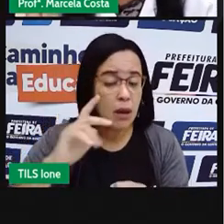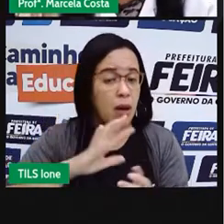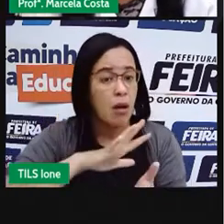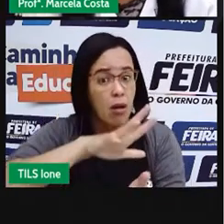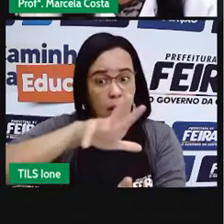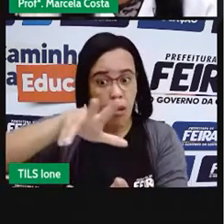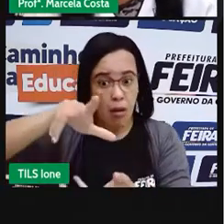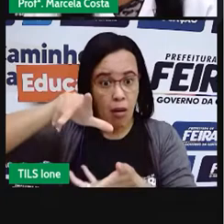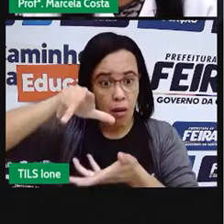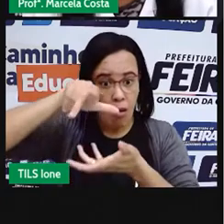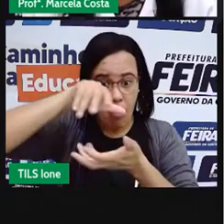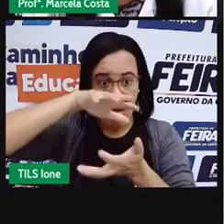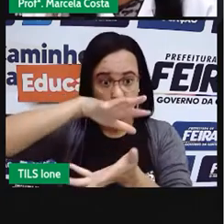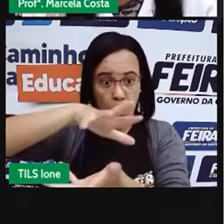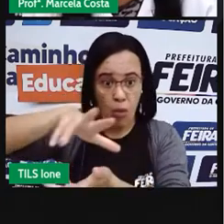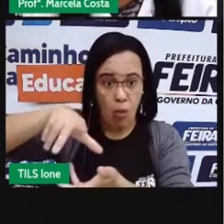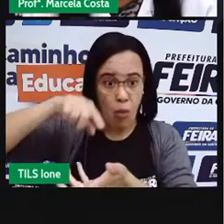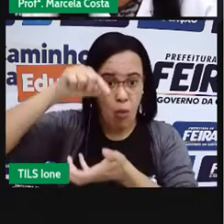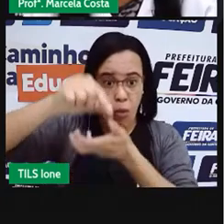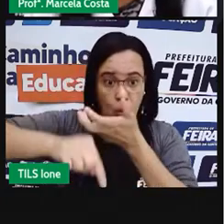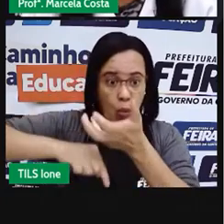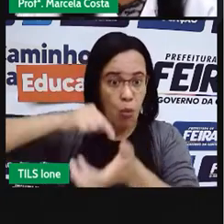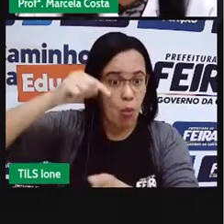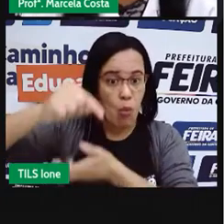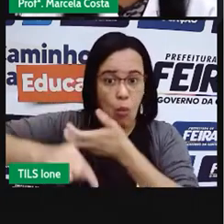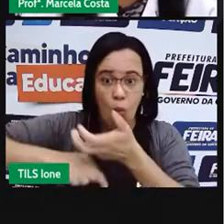Isso aqui vai ser seu, essa aqui vai ser seu herança.